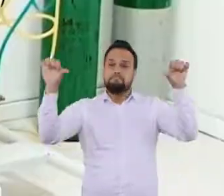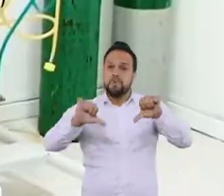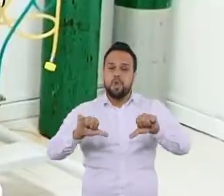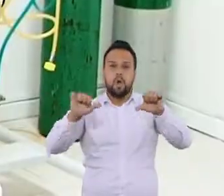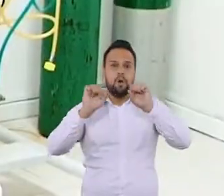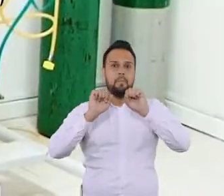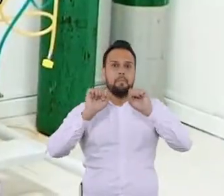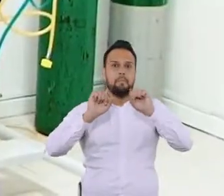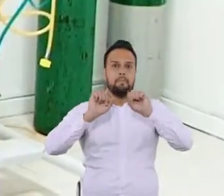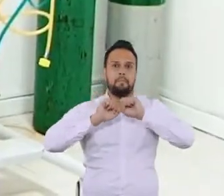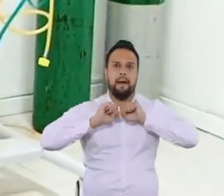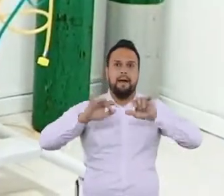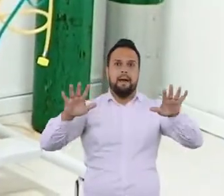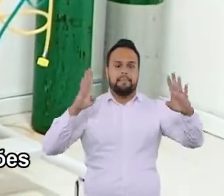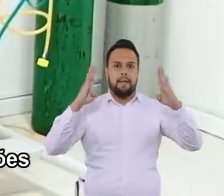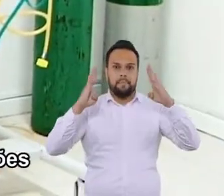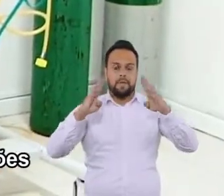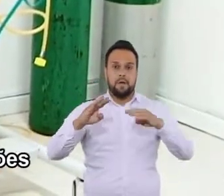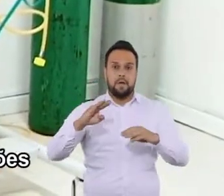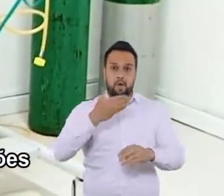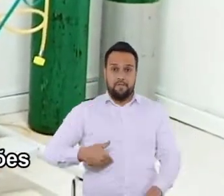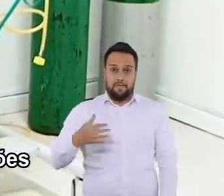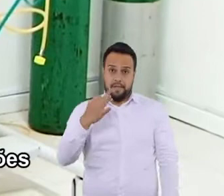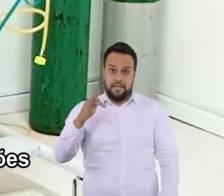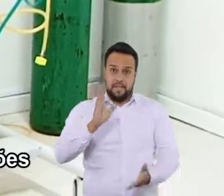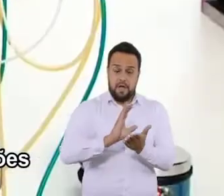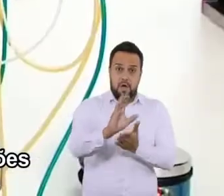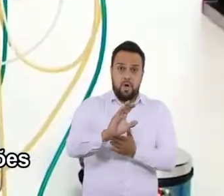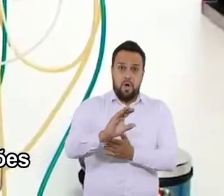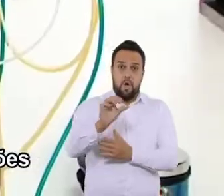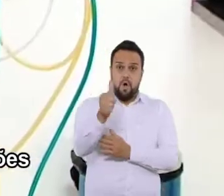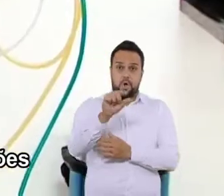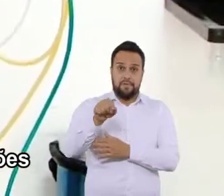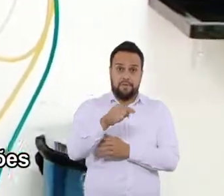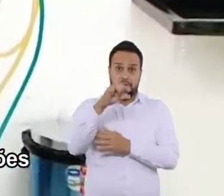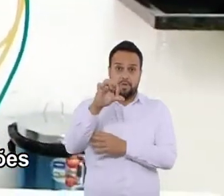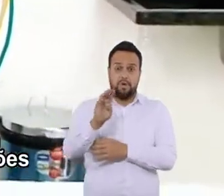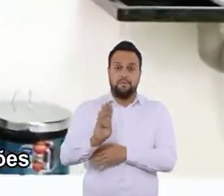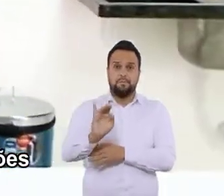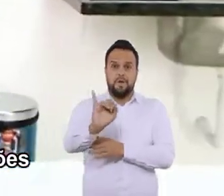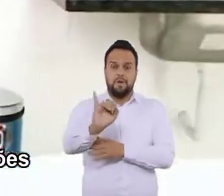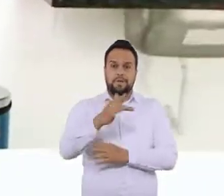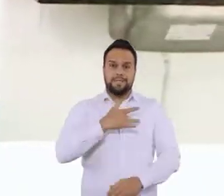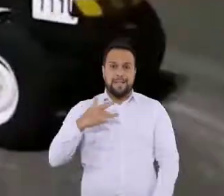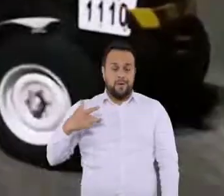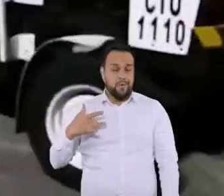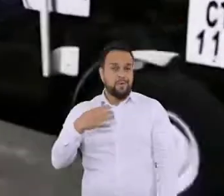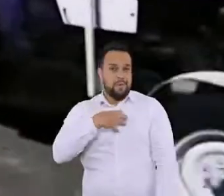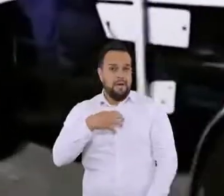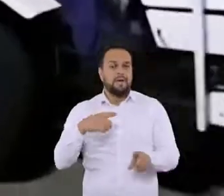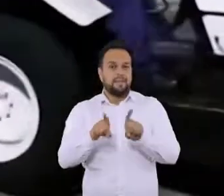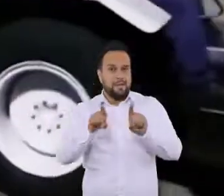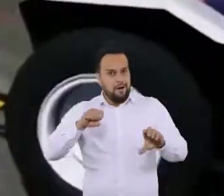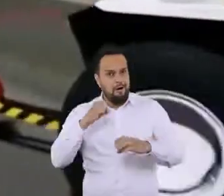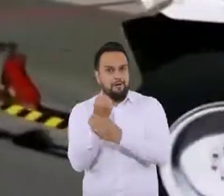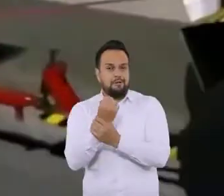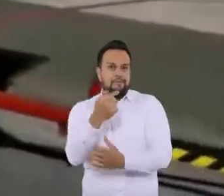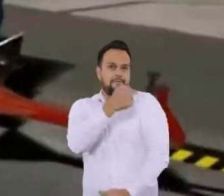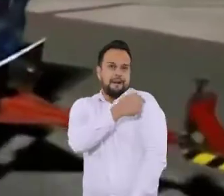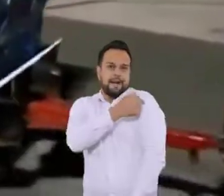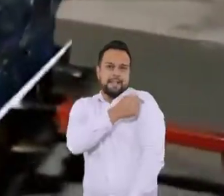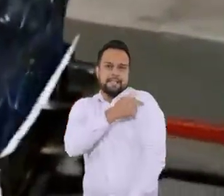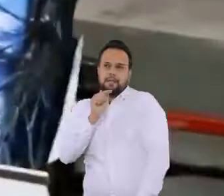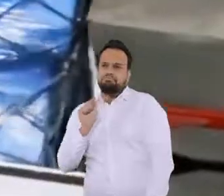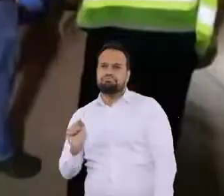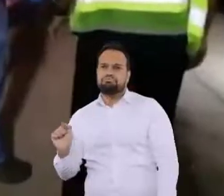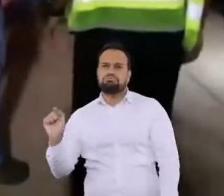pior pandemia da história recente, o governo federal destinou mais de 11,9 bilhões à saúde da Bahia e